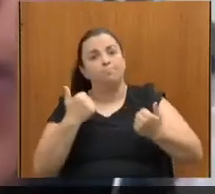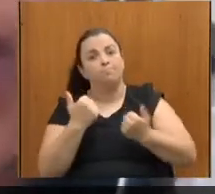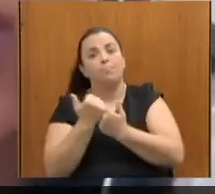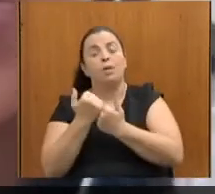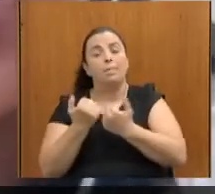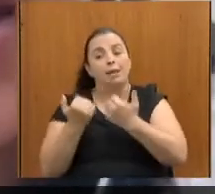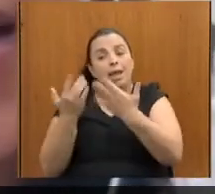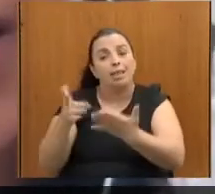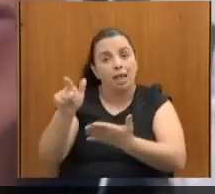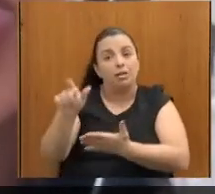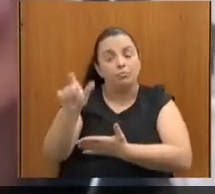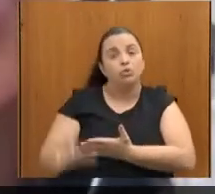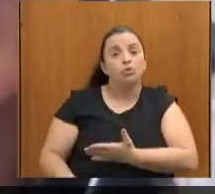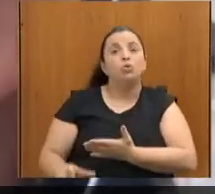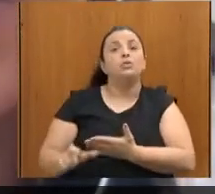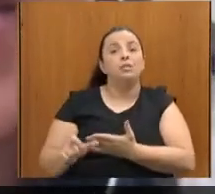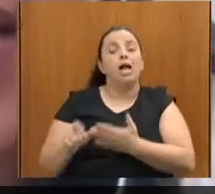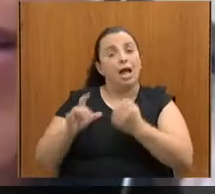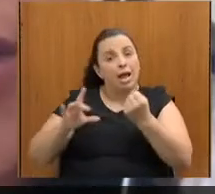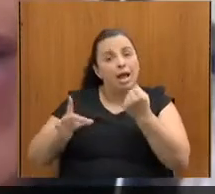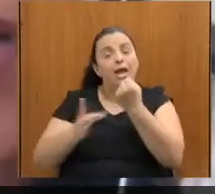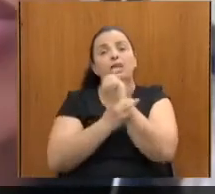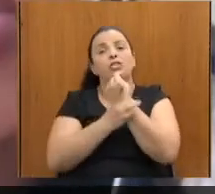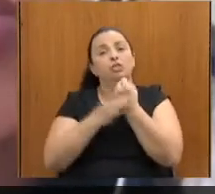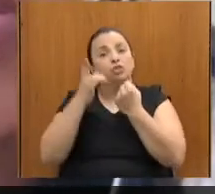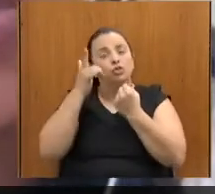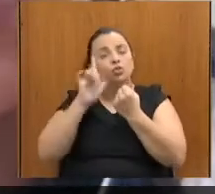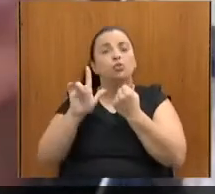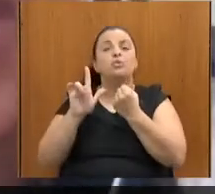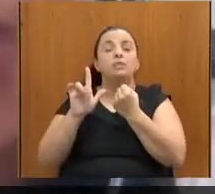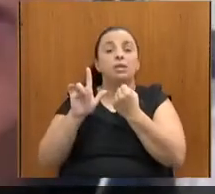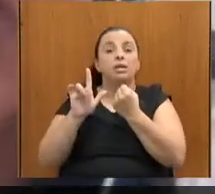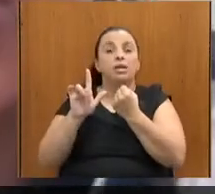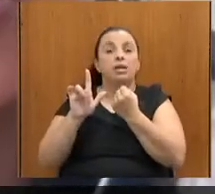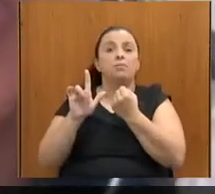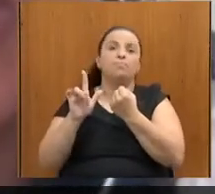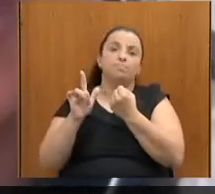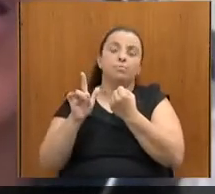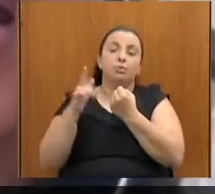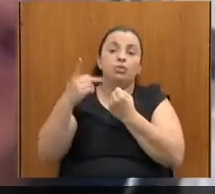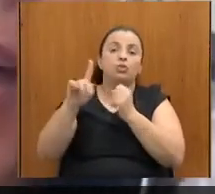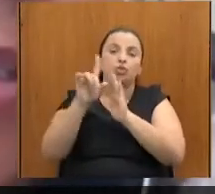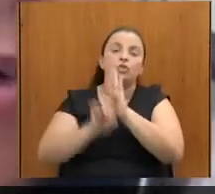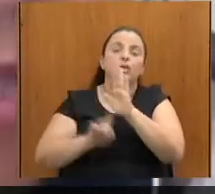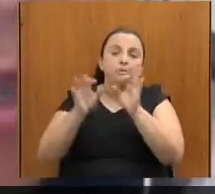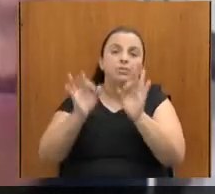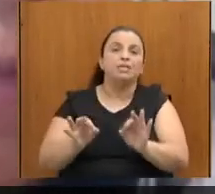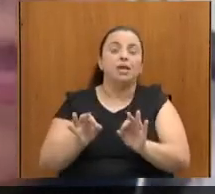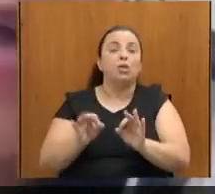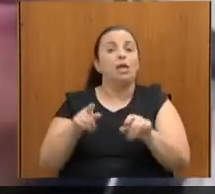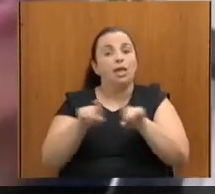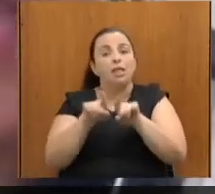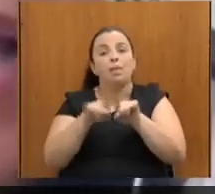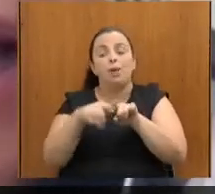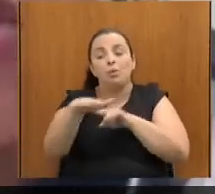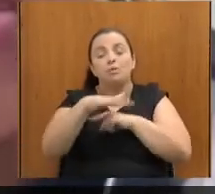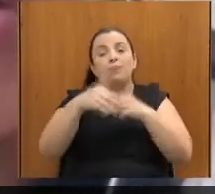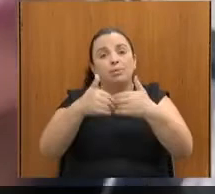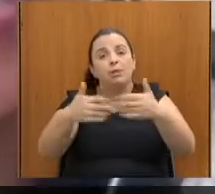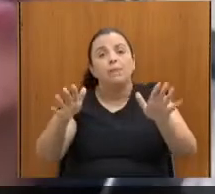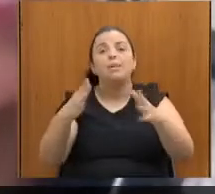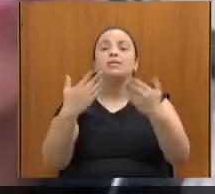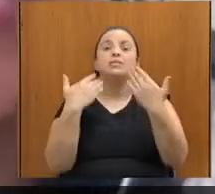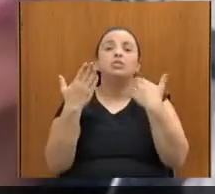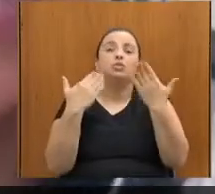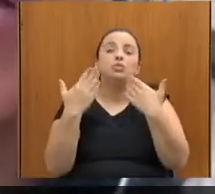pioneiro em garantir, em abrir esse espaço de discussão tão importante como é essa comissão. Muito obrigado, boa